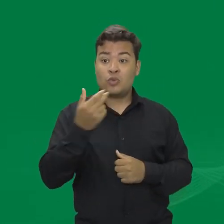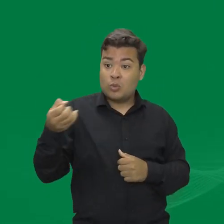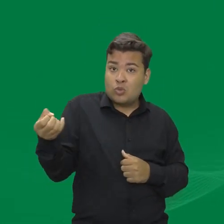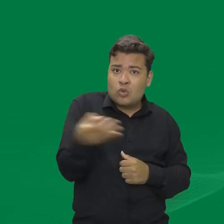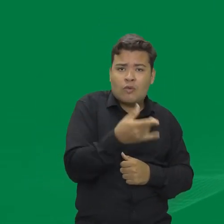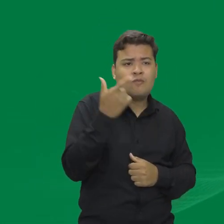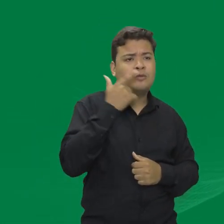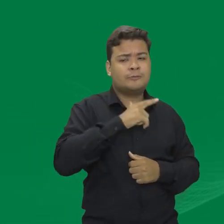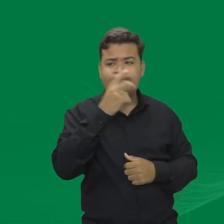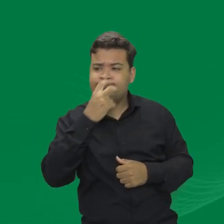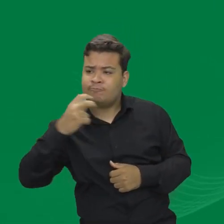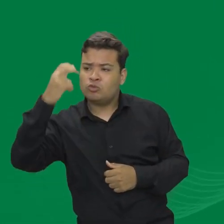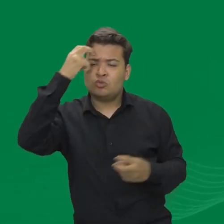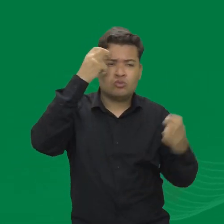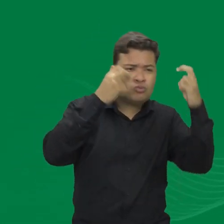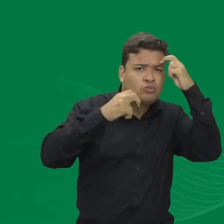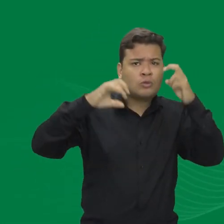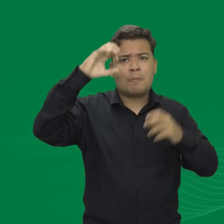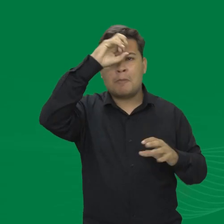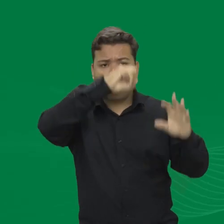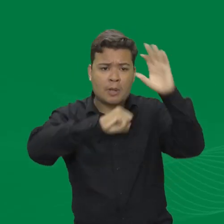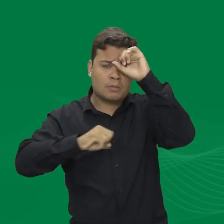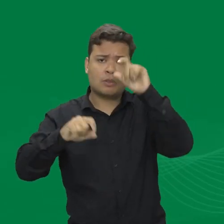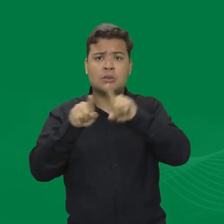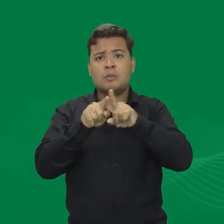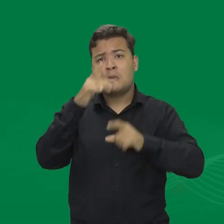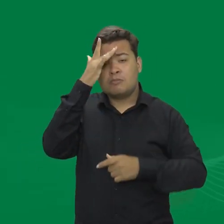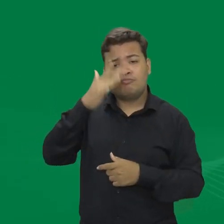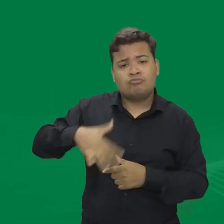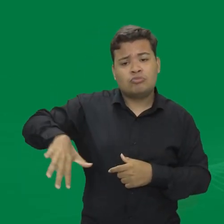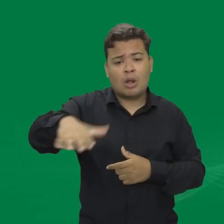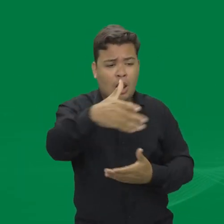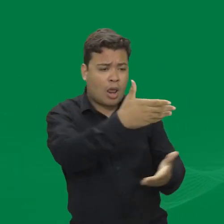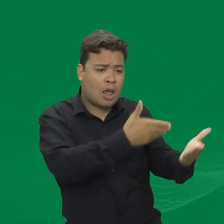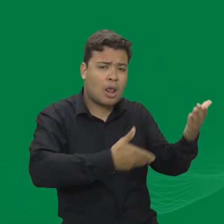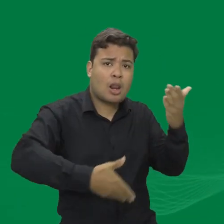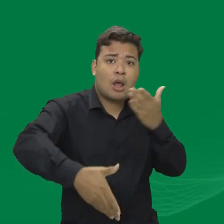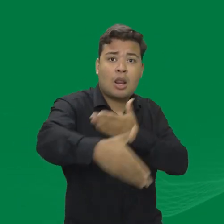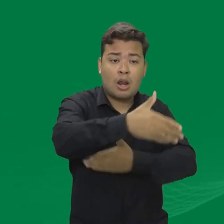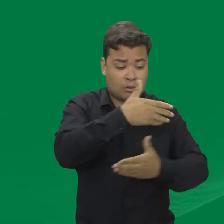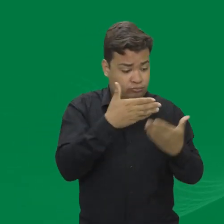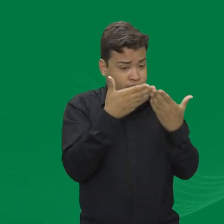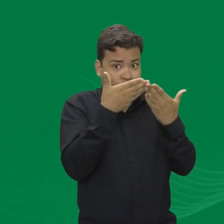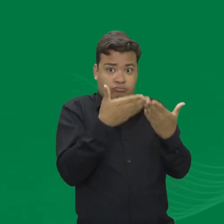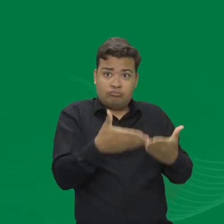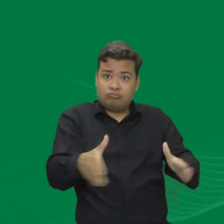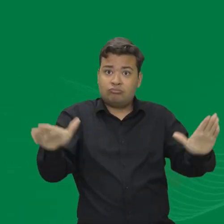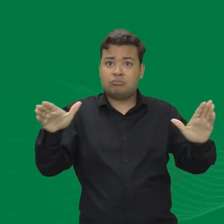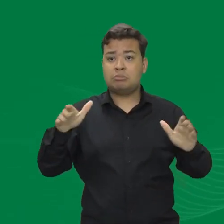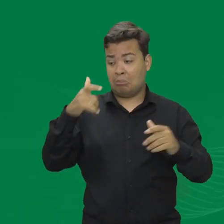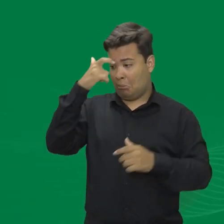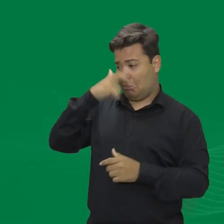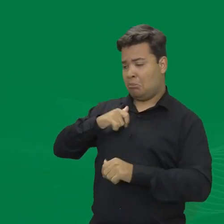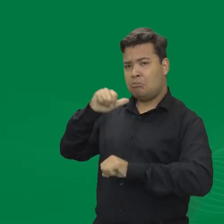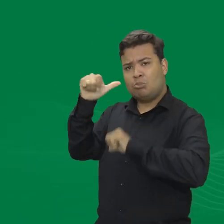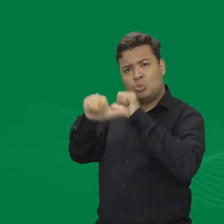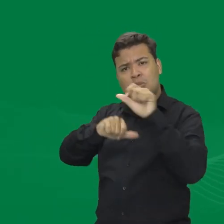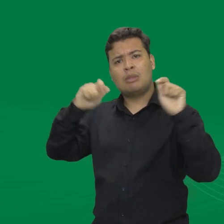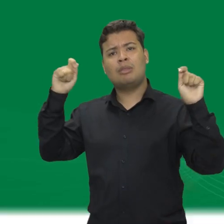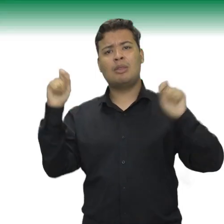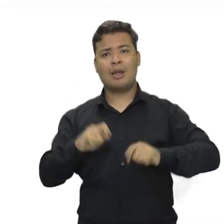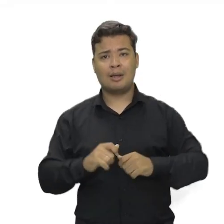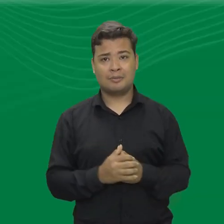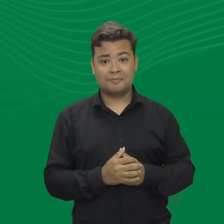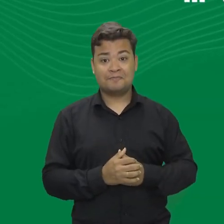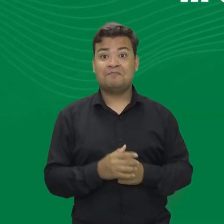acessa outras culturas, compreende mais pessoas e expande seus horizontes. E isso tudo pode te transformar. Se